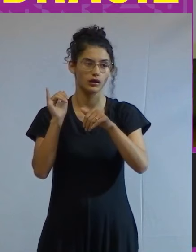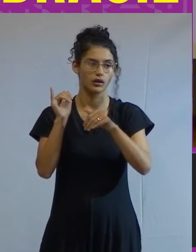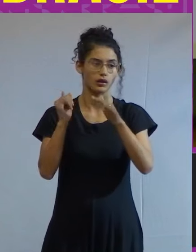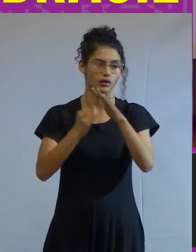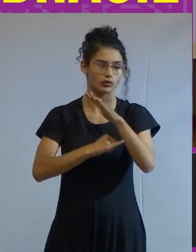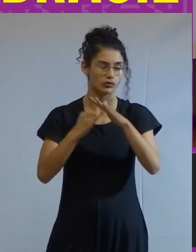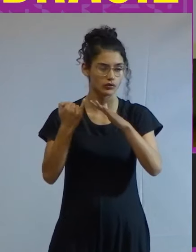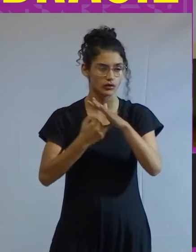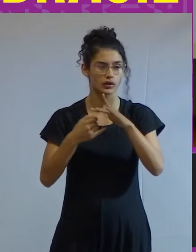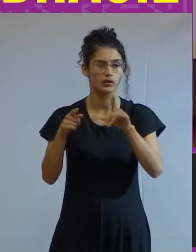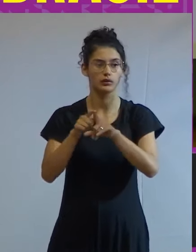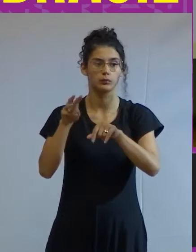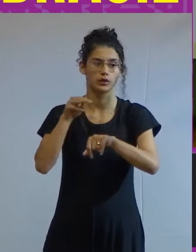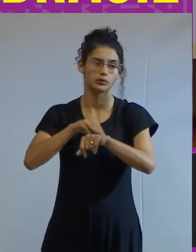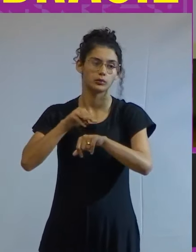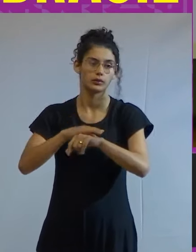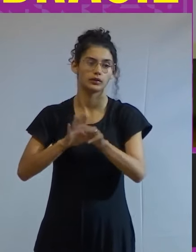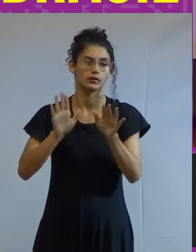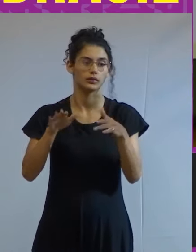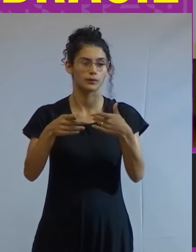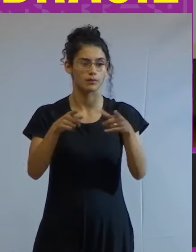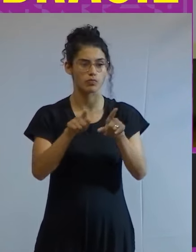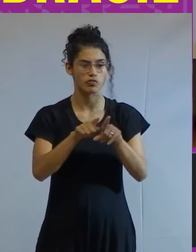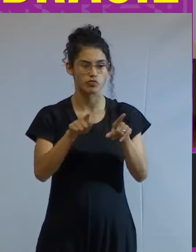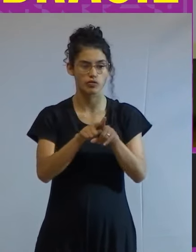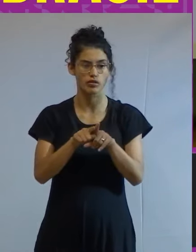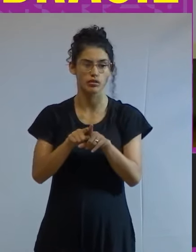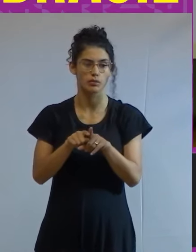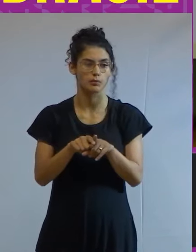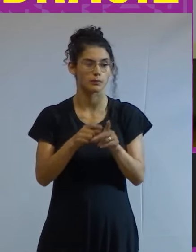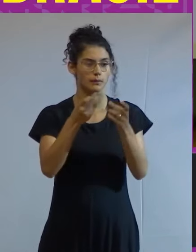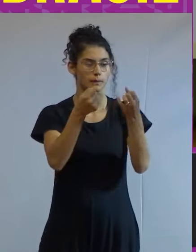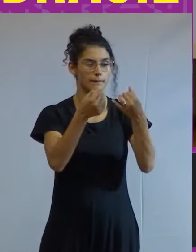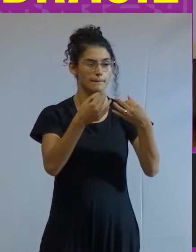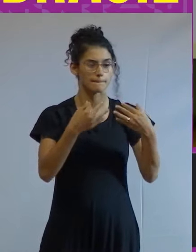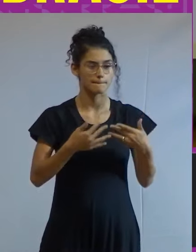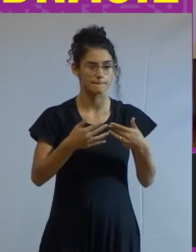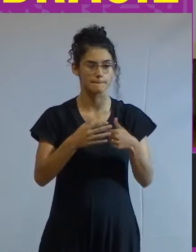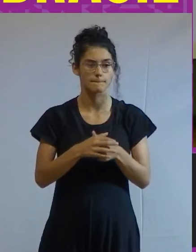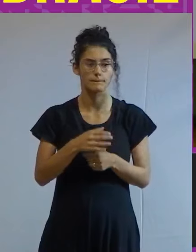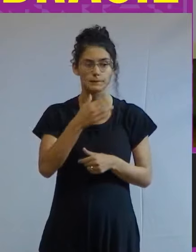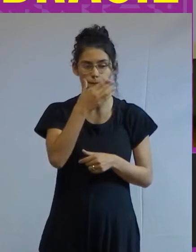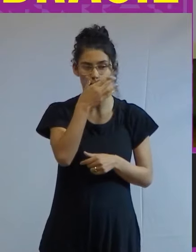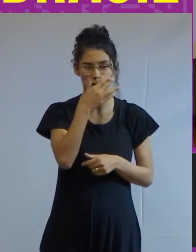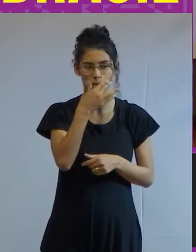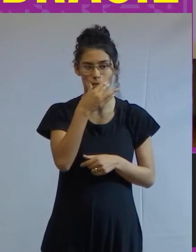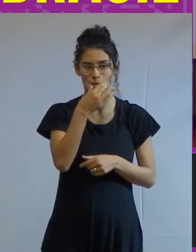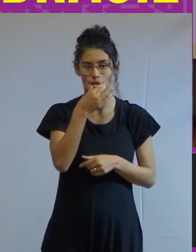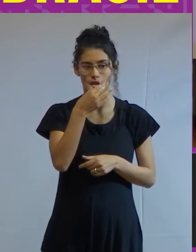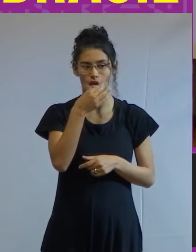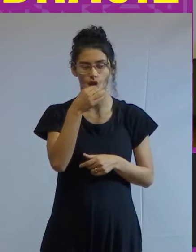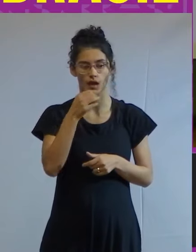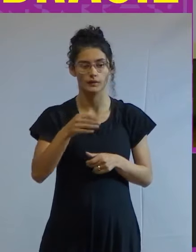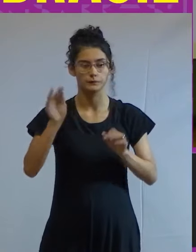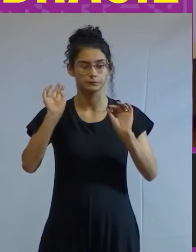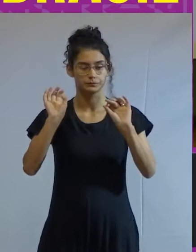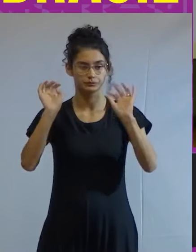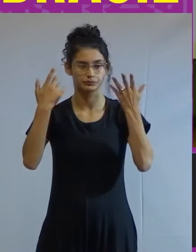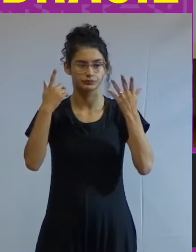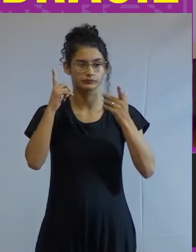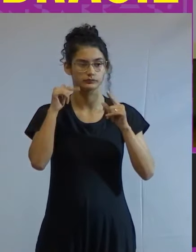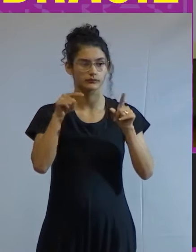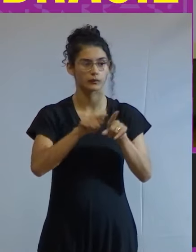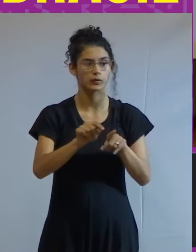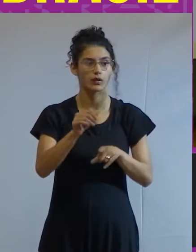naquele momento e então eu estou falando aqui de fenômenos que são muito